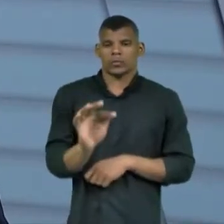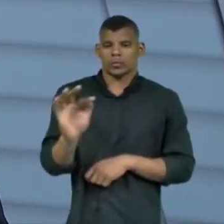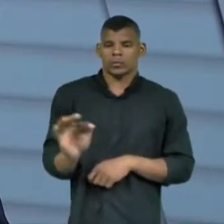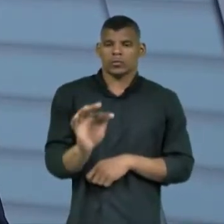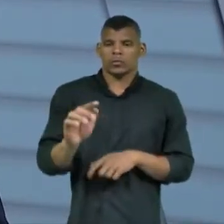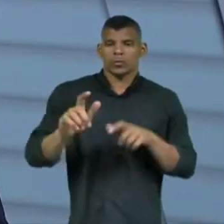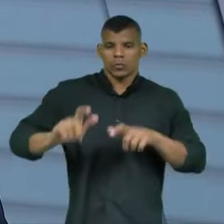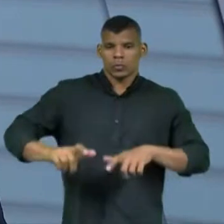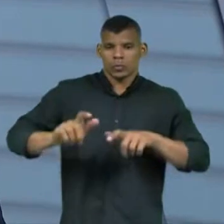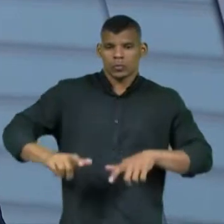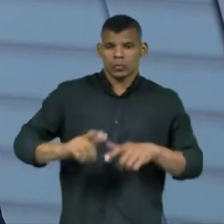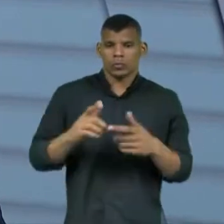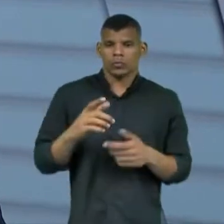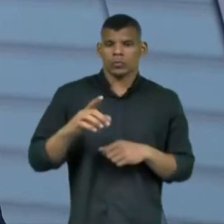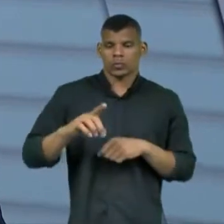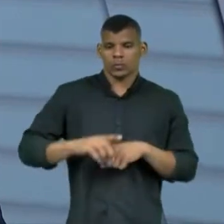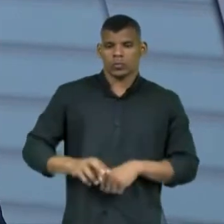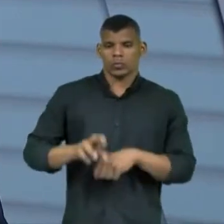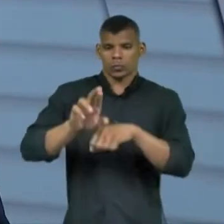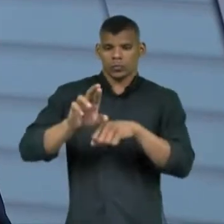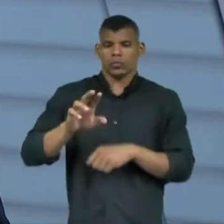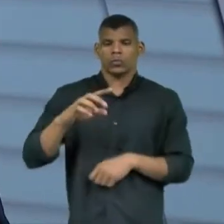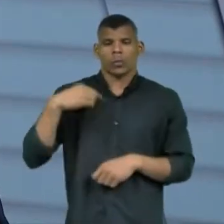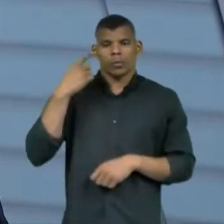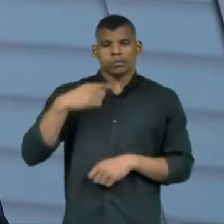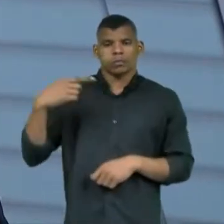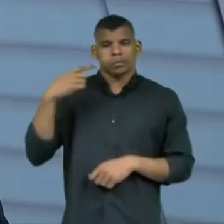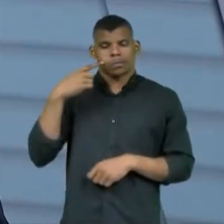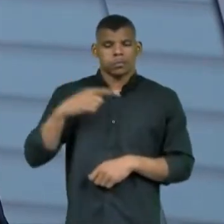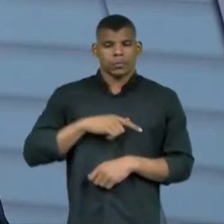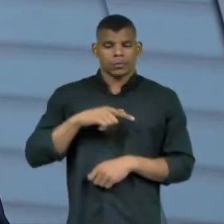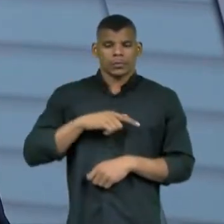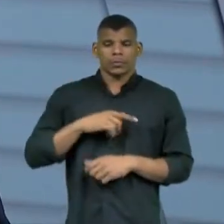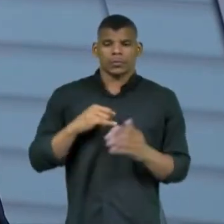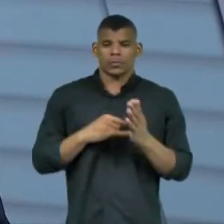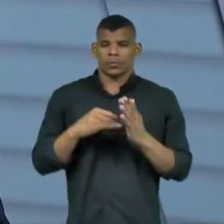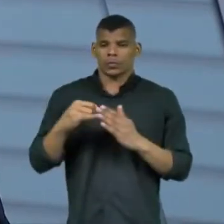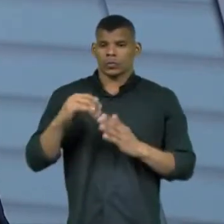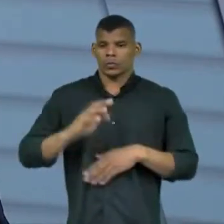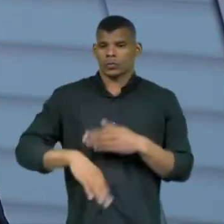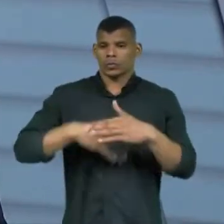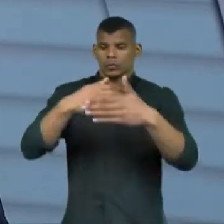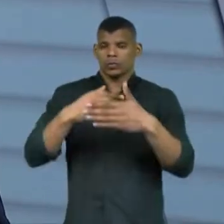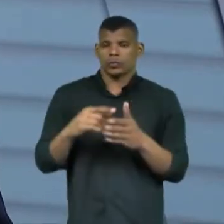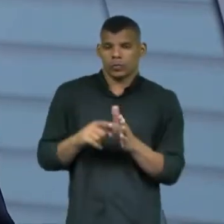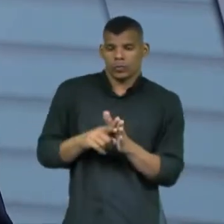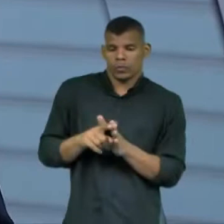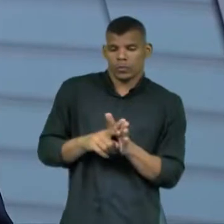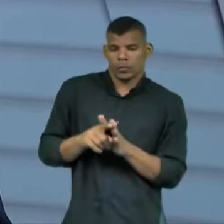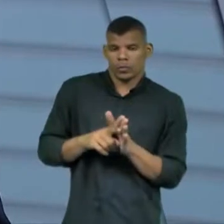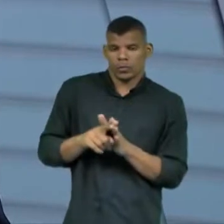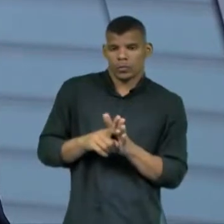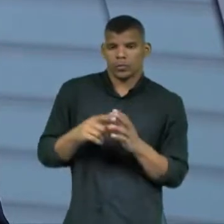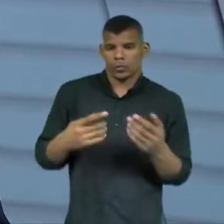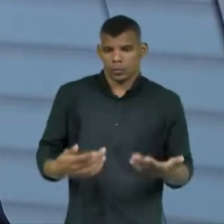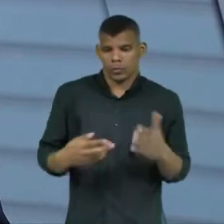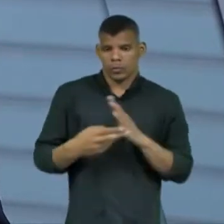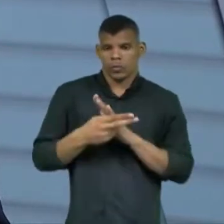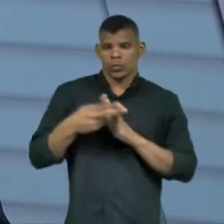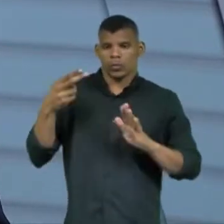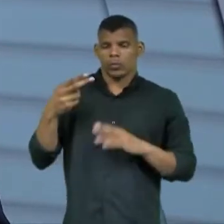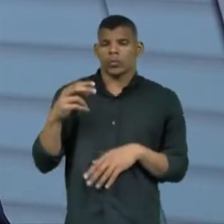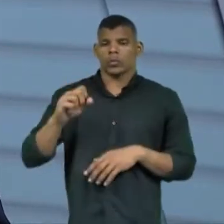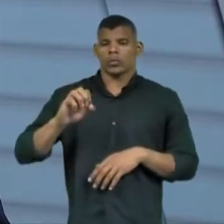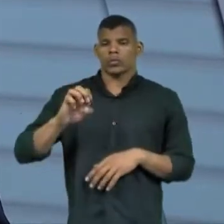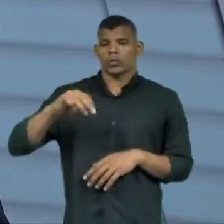concluindo um doutorado em Direito no Instituto de Desenvolvimento e Pesquisa. Ela é autora do Seminário